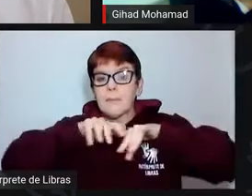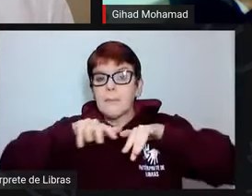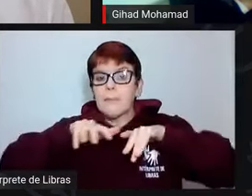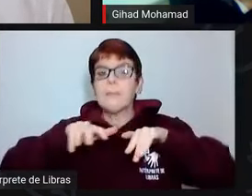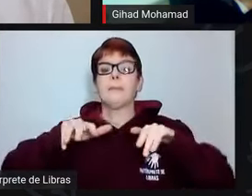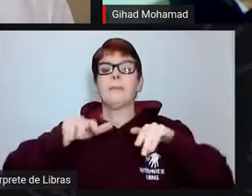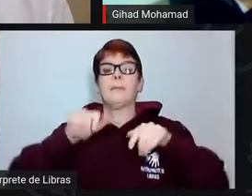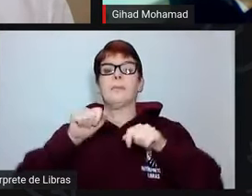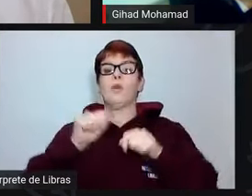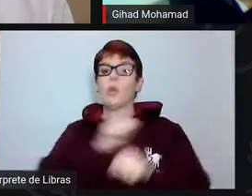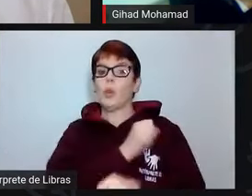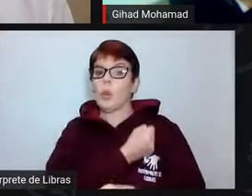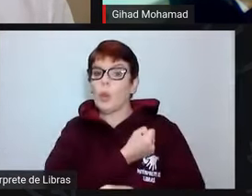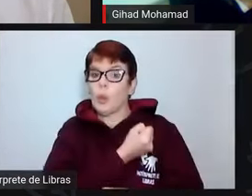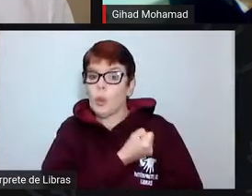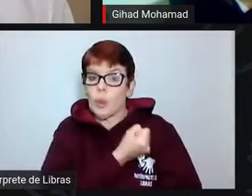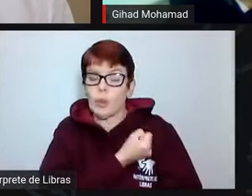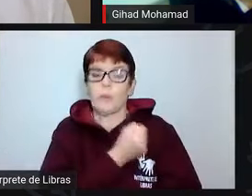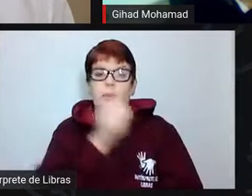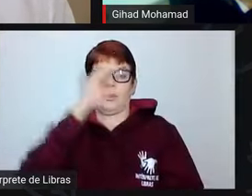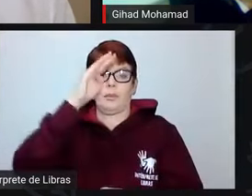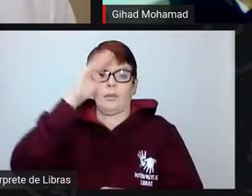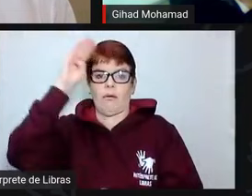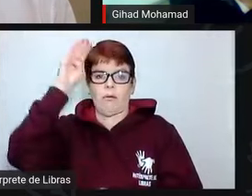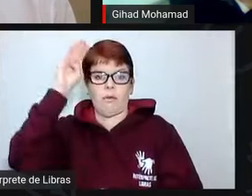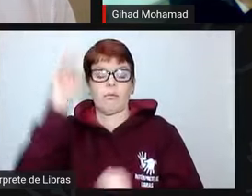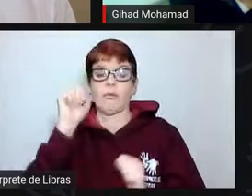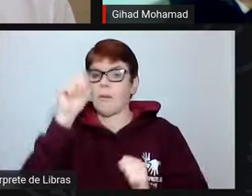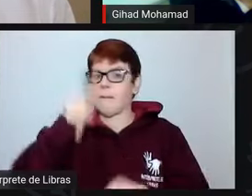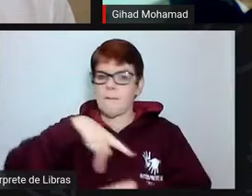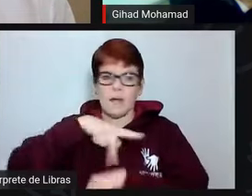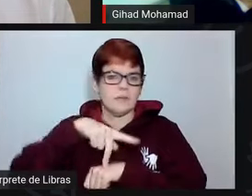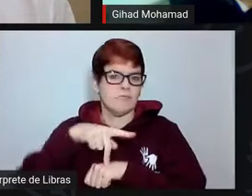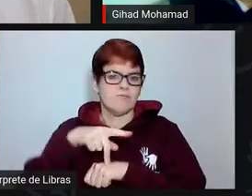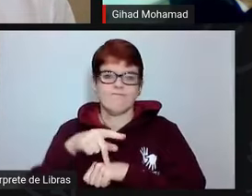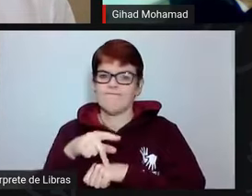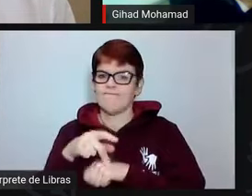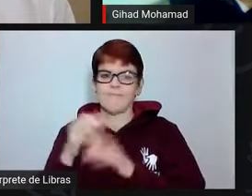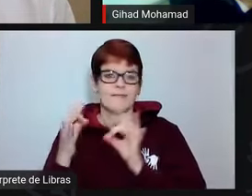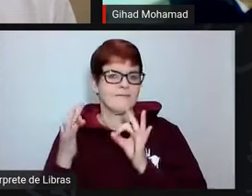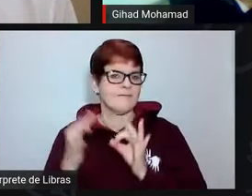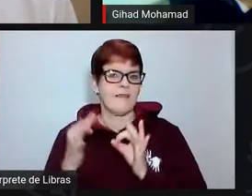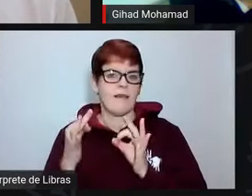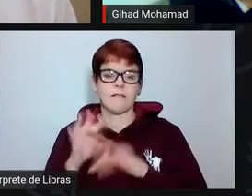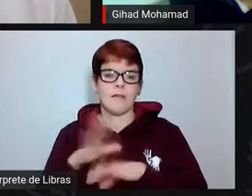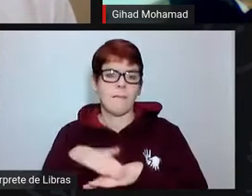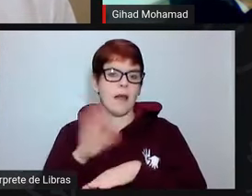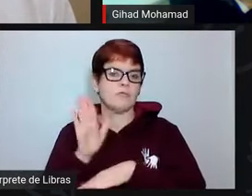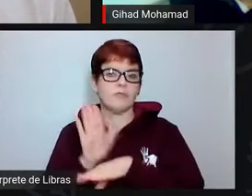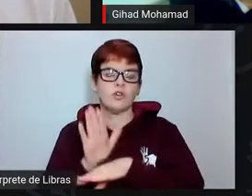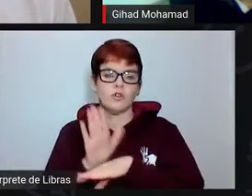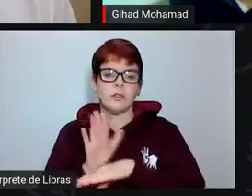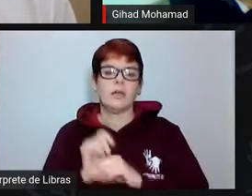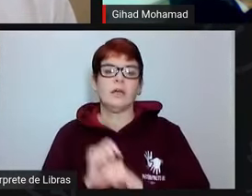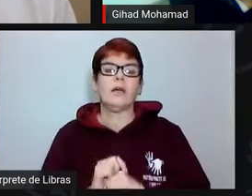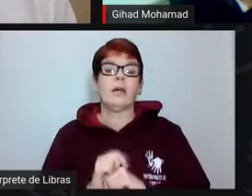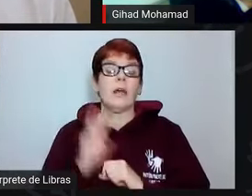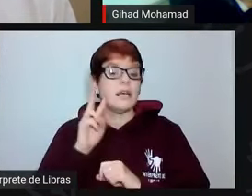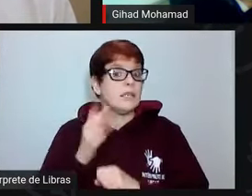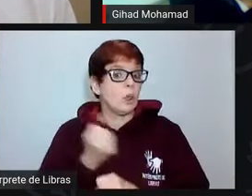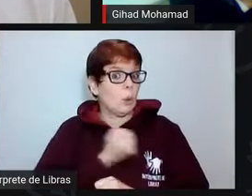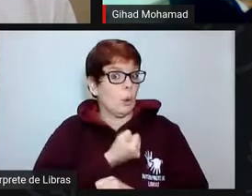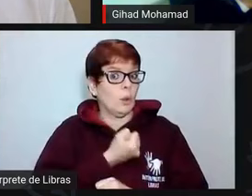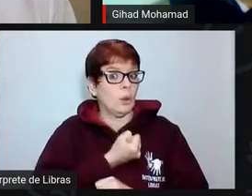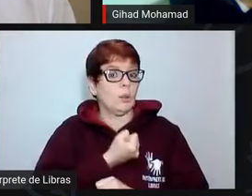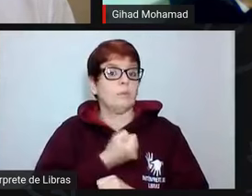de estudantes do país. Eu não tenho dúvida nenhuma disso. Logicamente que esse número nos